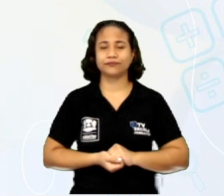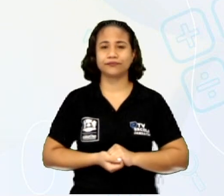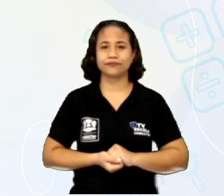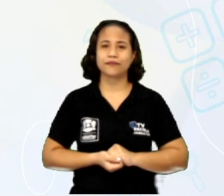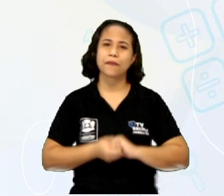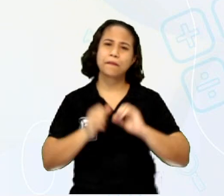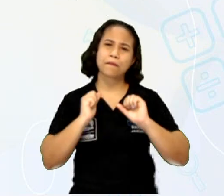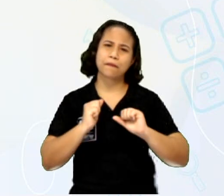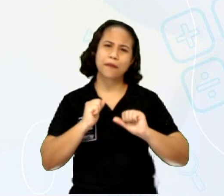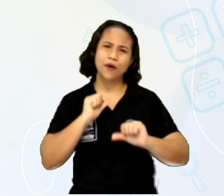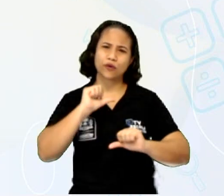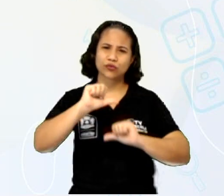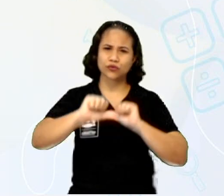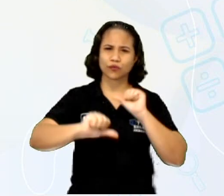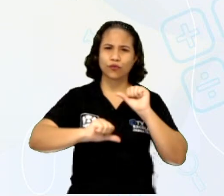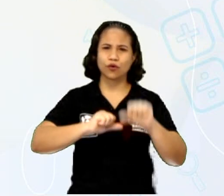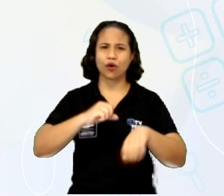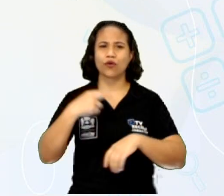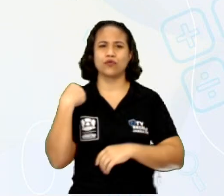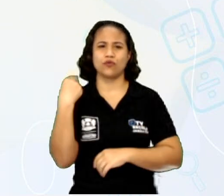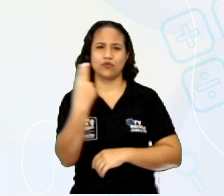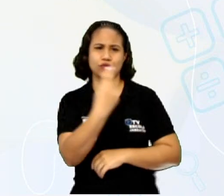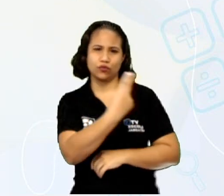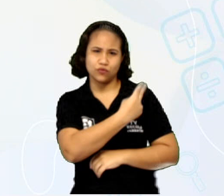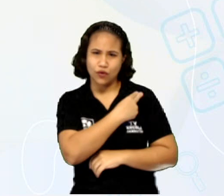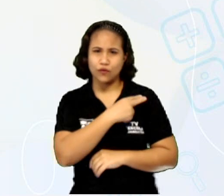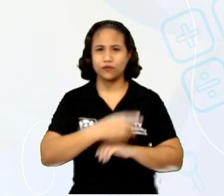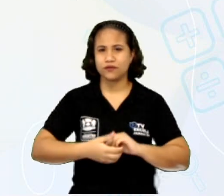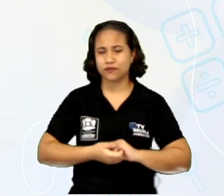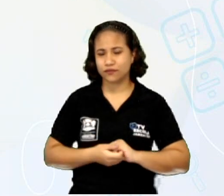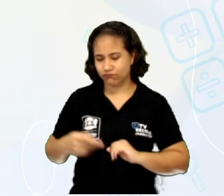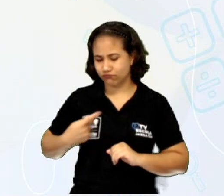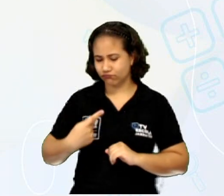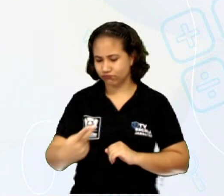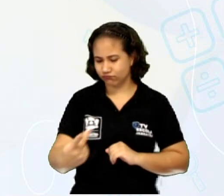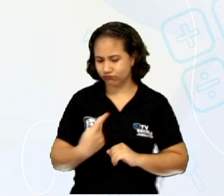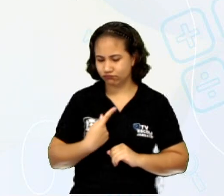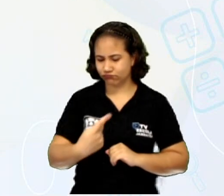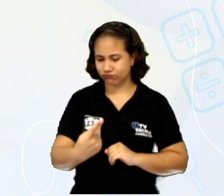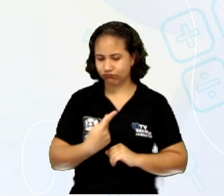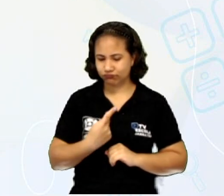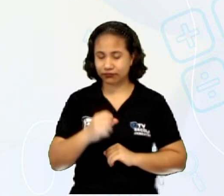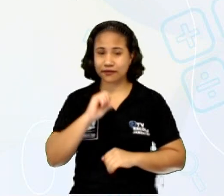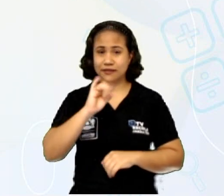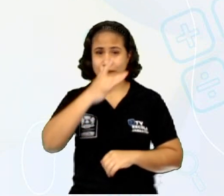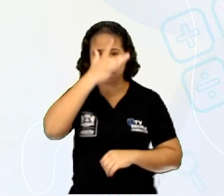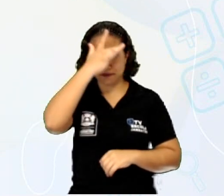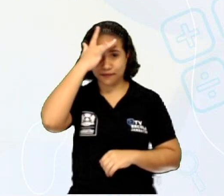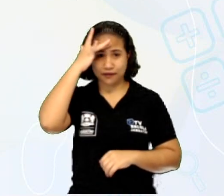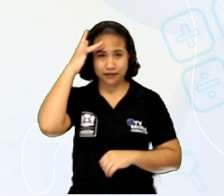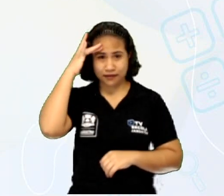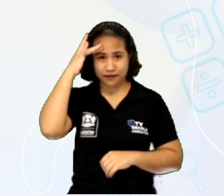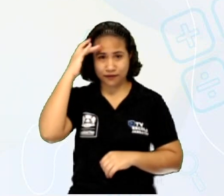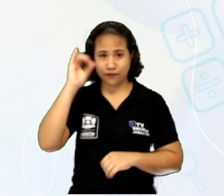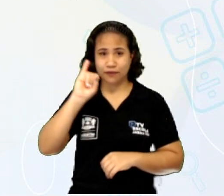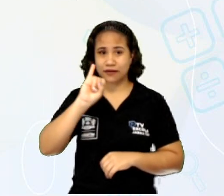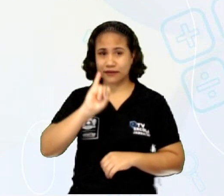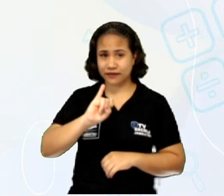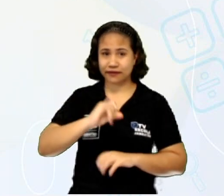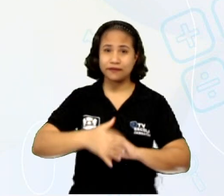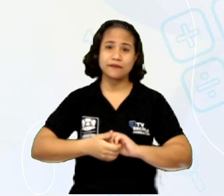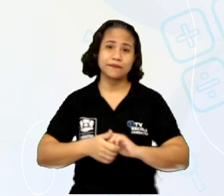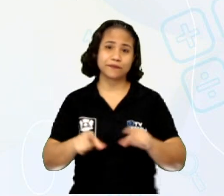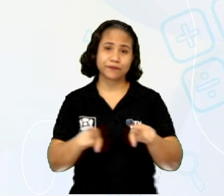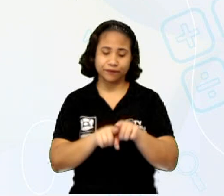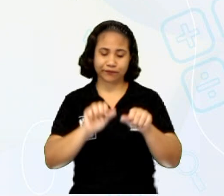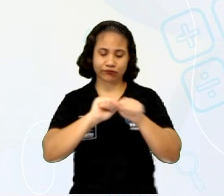trocar por nós. Meu namorado e eu. Então, se o sujeito é we, nós, o